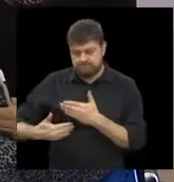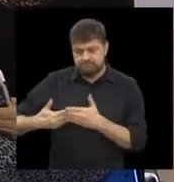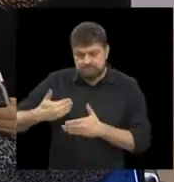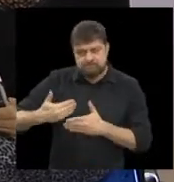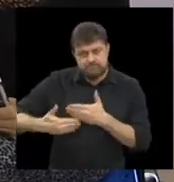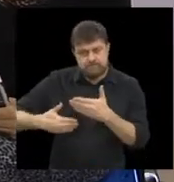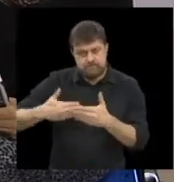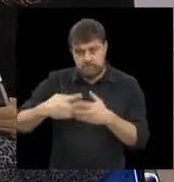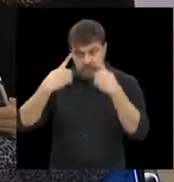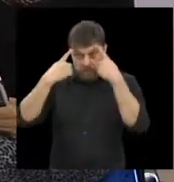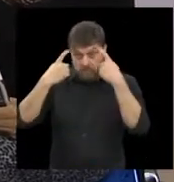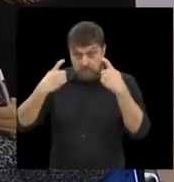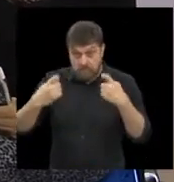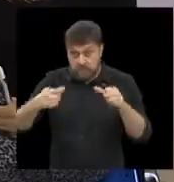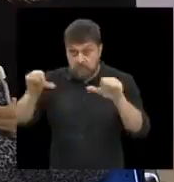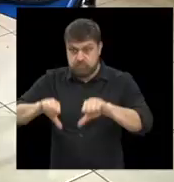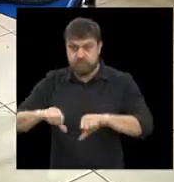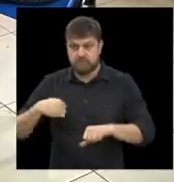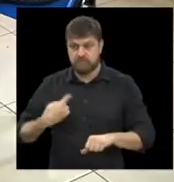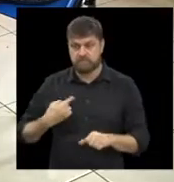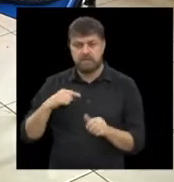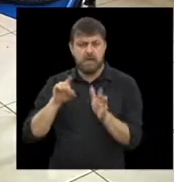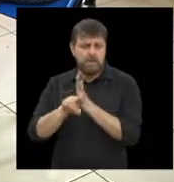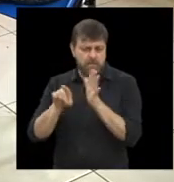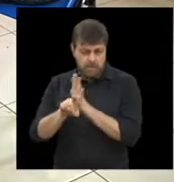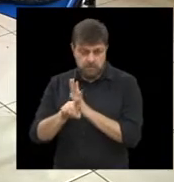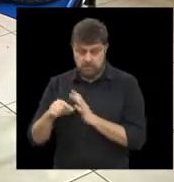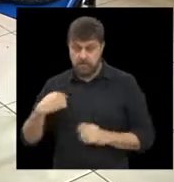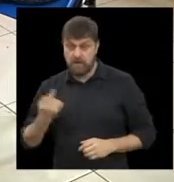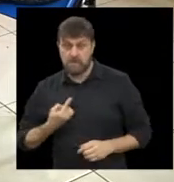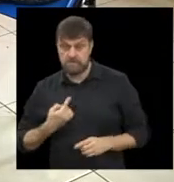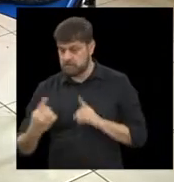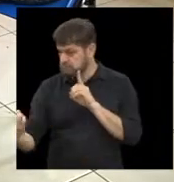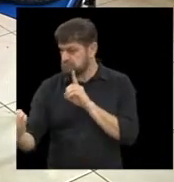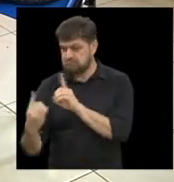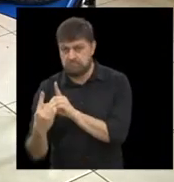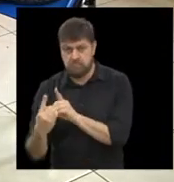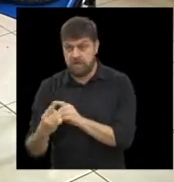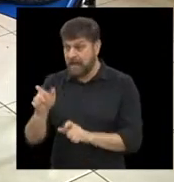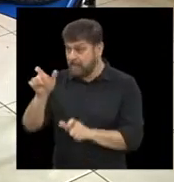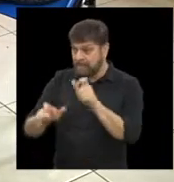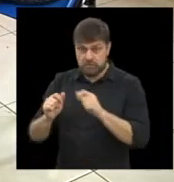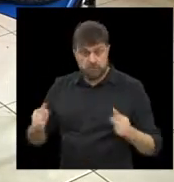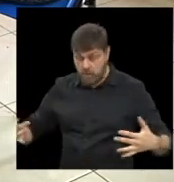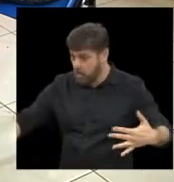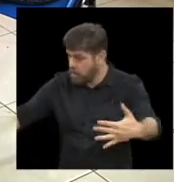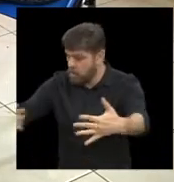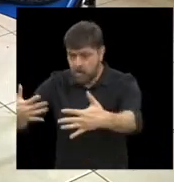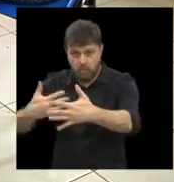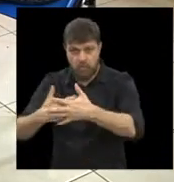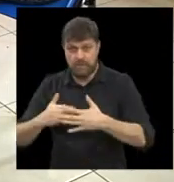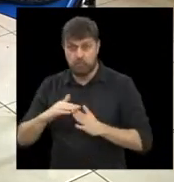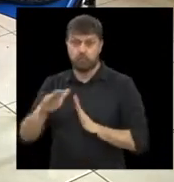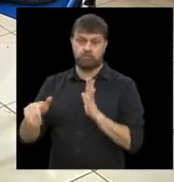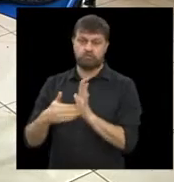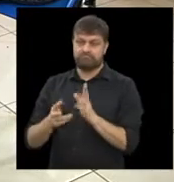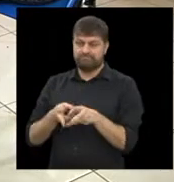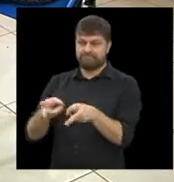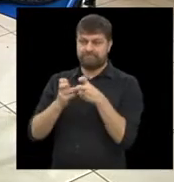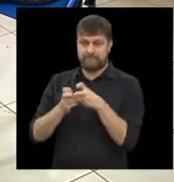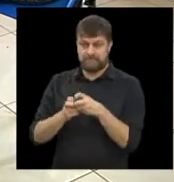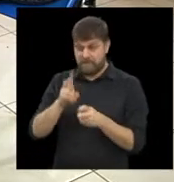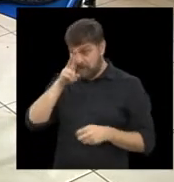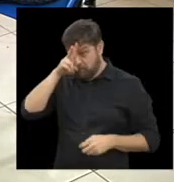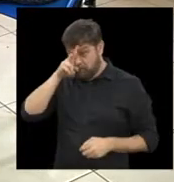ela vai crescendo, como você perguntou, né, qual tipo de violência que a gente recebe. Nós recebemos, acolhemos todo esse tipo e a gente vê que o